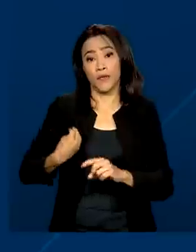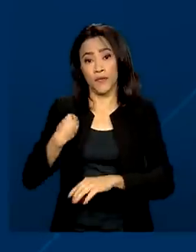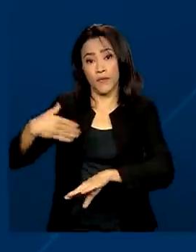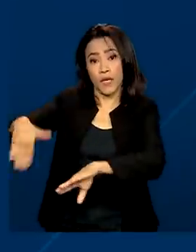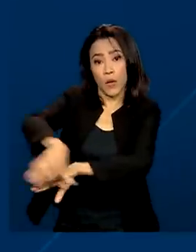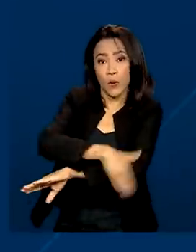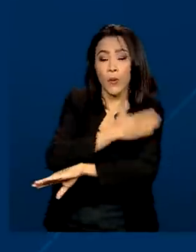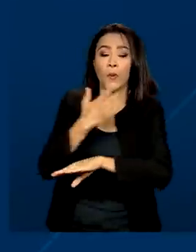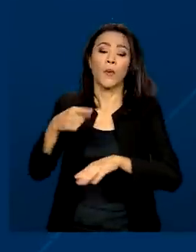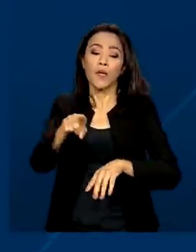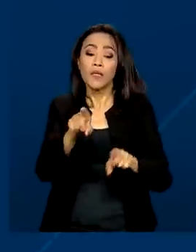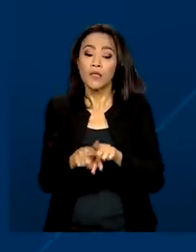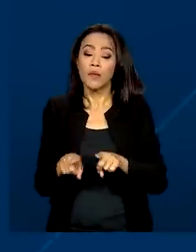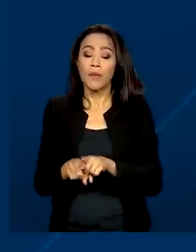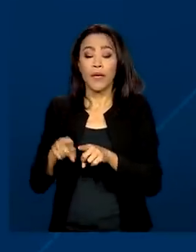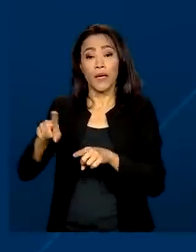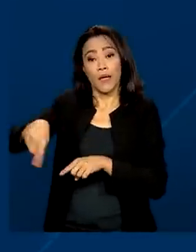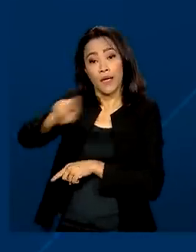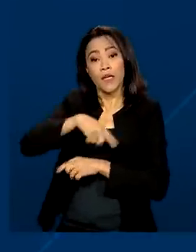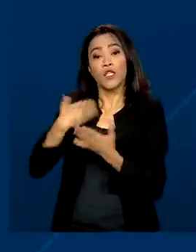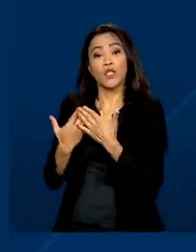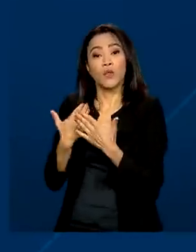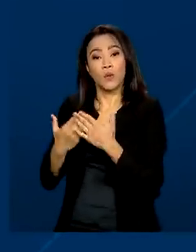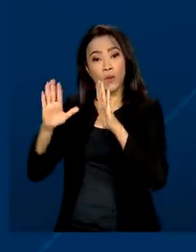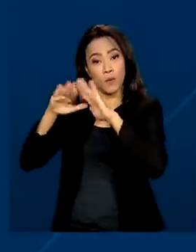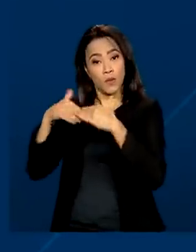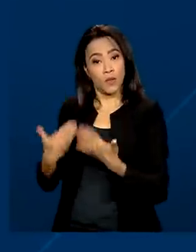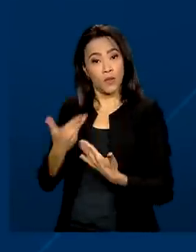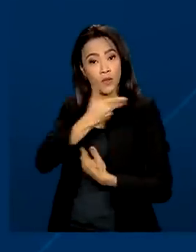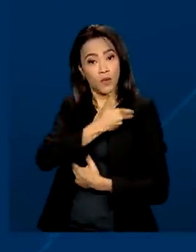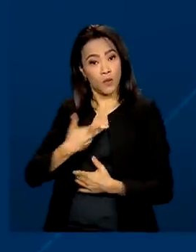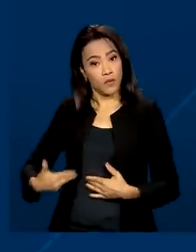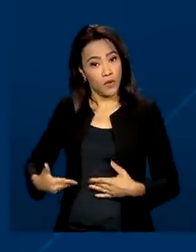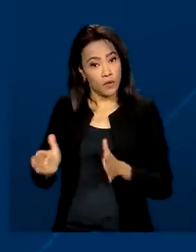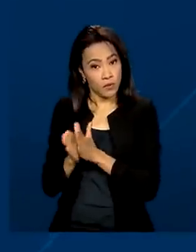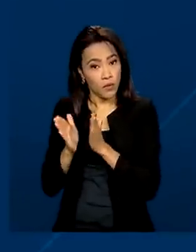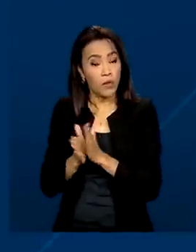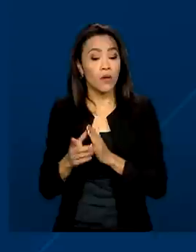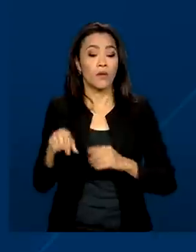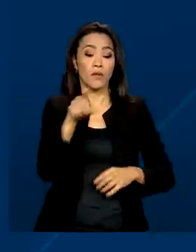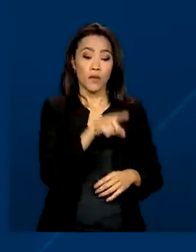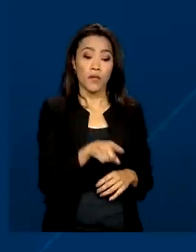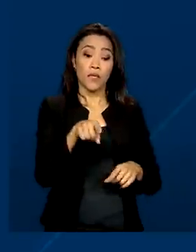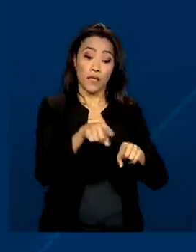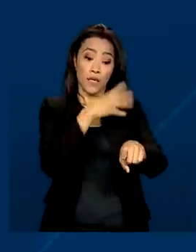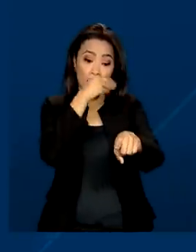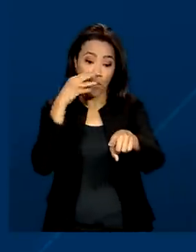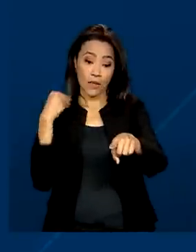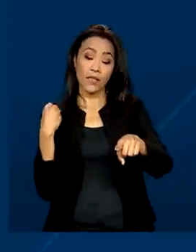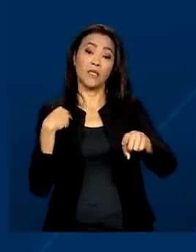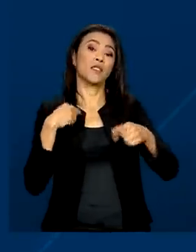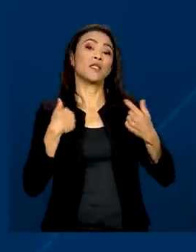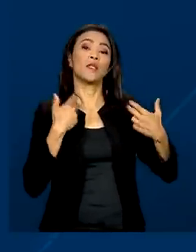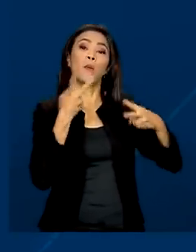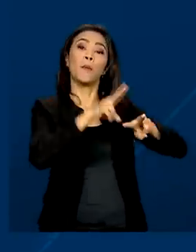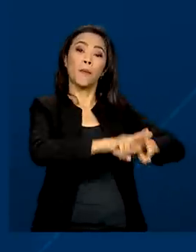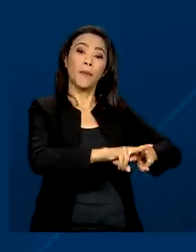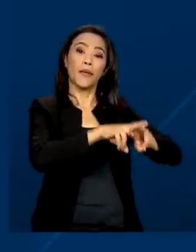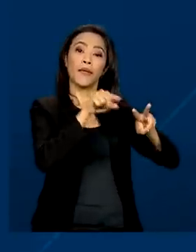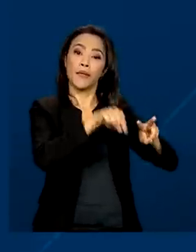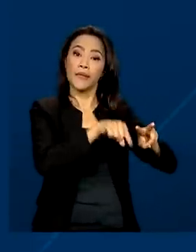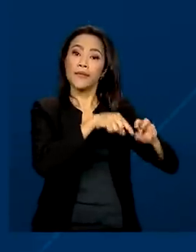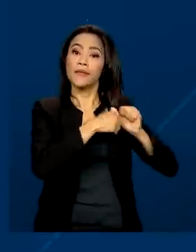estudantes de baixa renda da educação básica da rede pública e adolescentes internadas em unidades de